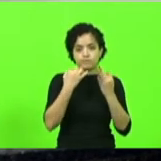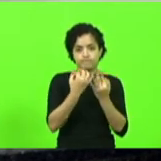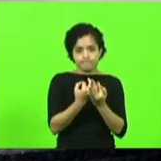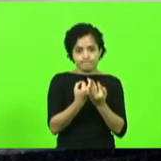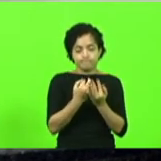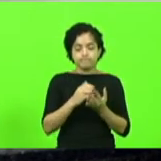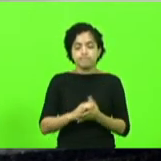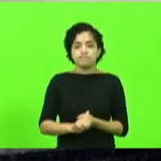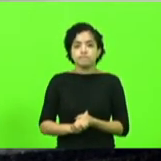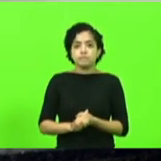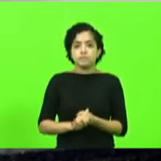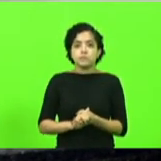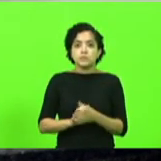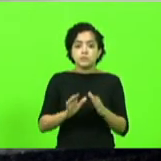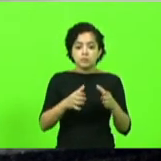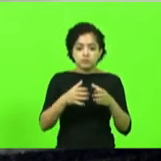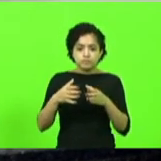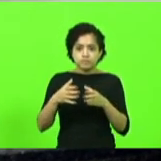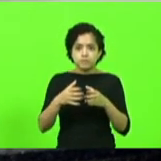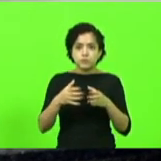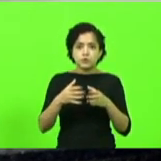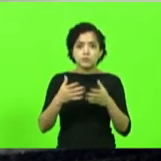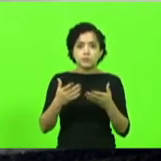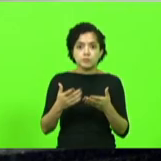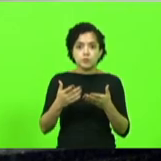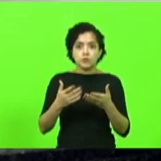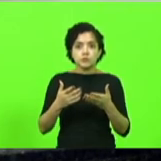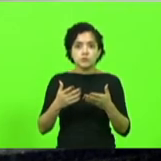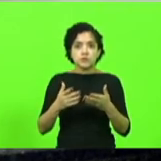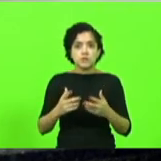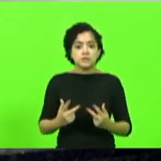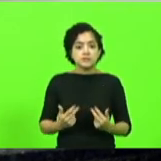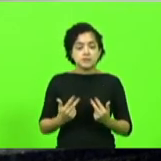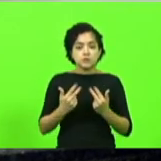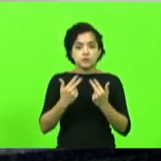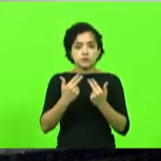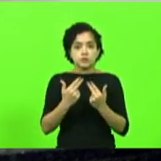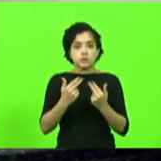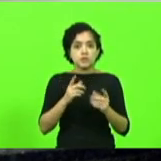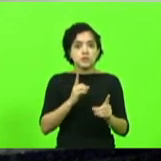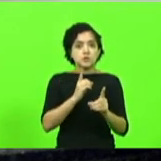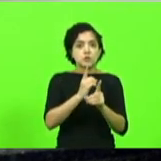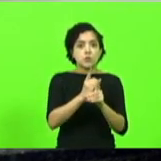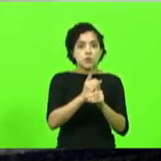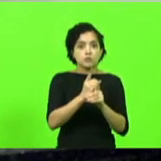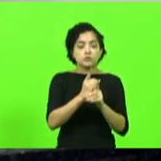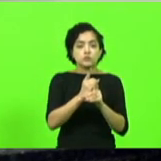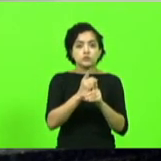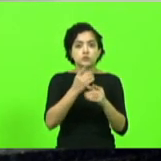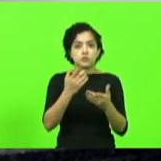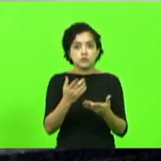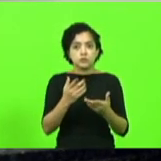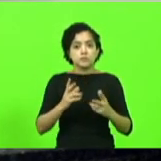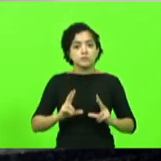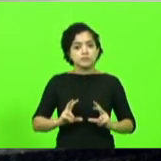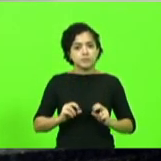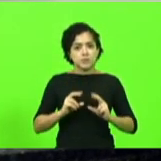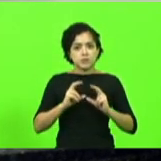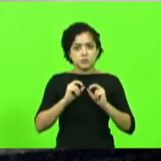Mutirão de cirurgias, encontros brasileiros de portadores de câncer,